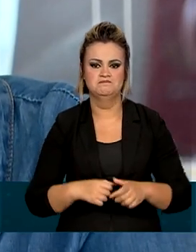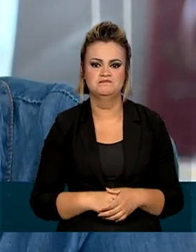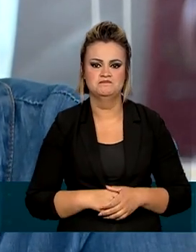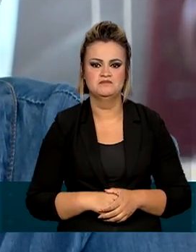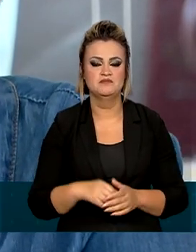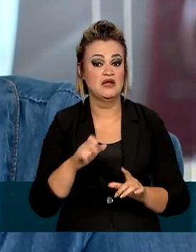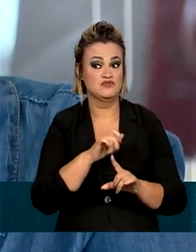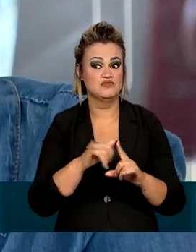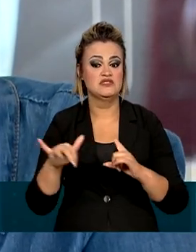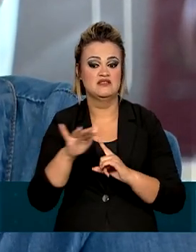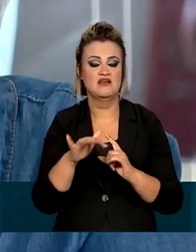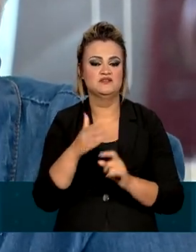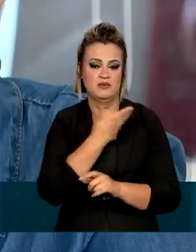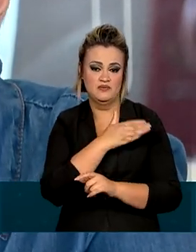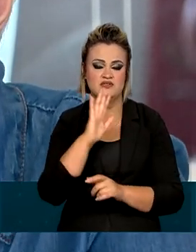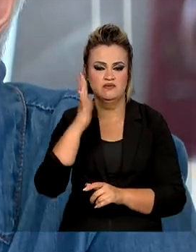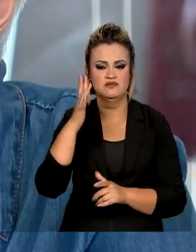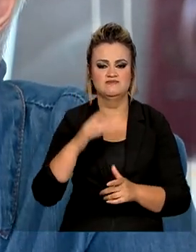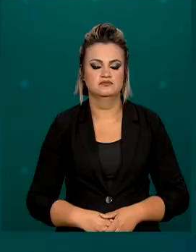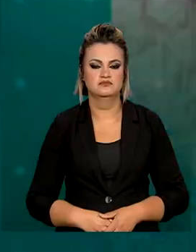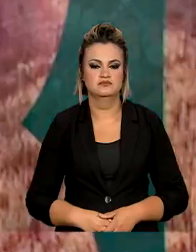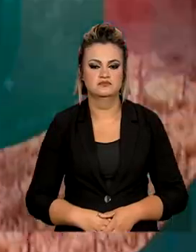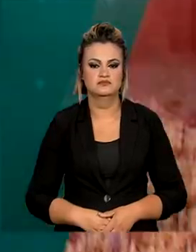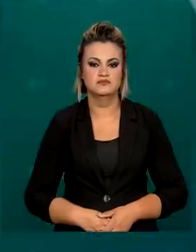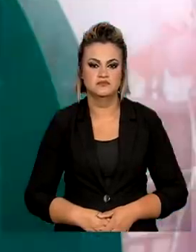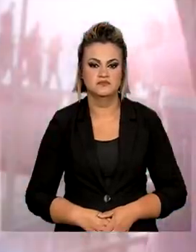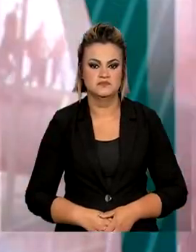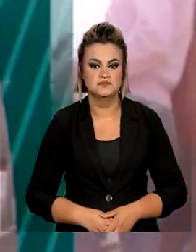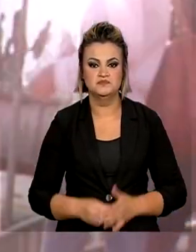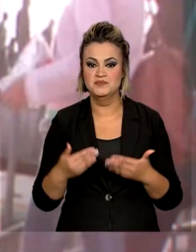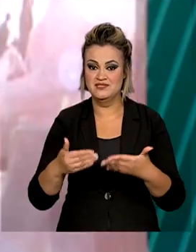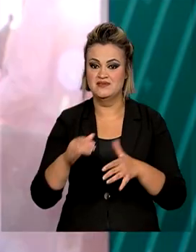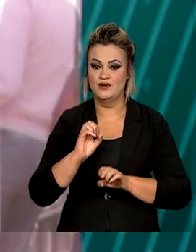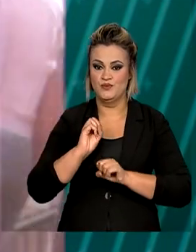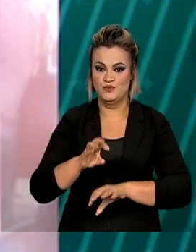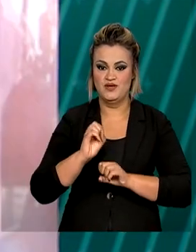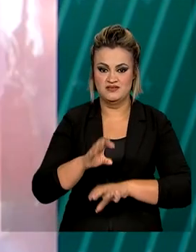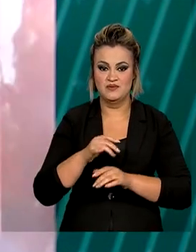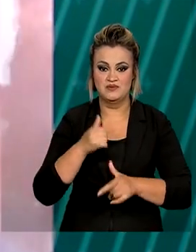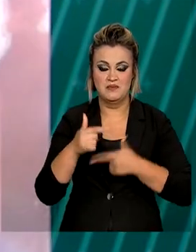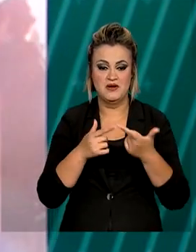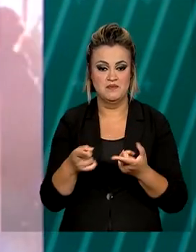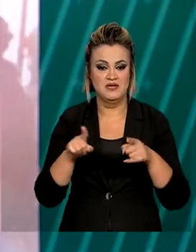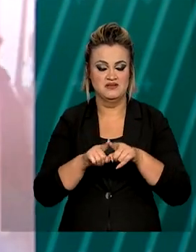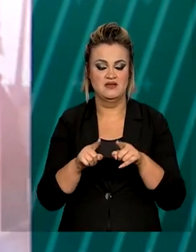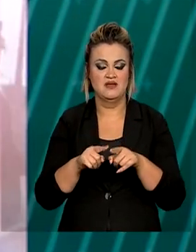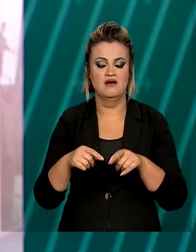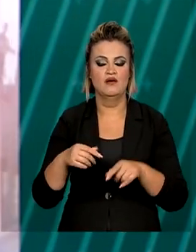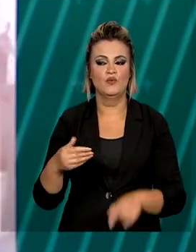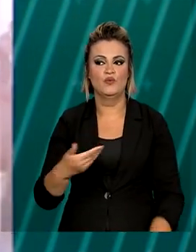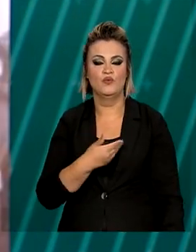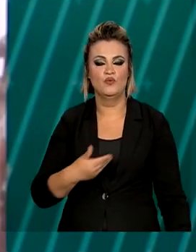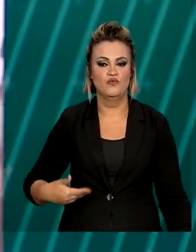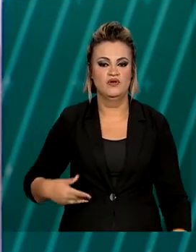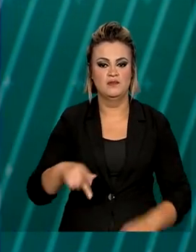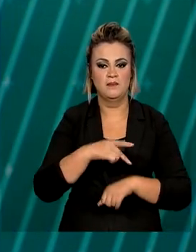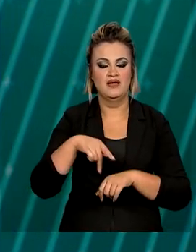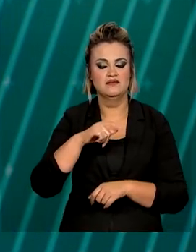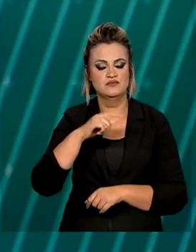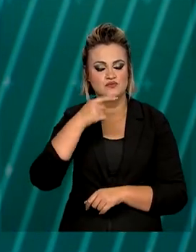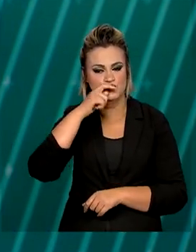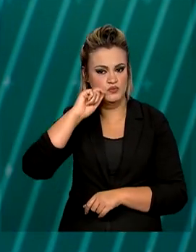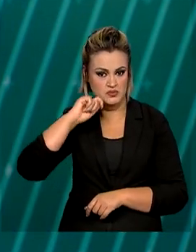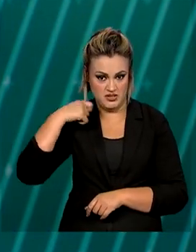sociedades que tanto os condenam. O Ministério da Educação, em parceria com o governo da Hungria,